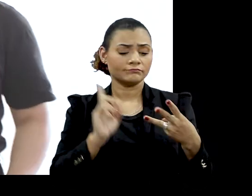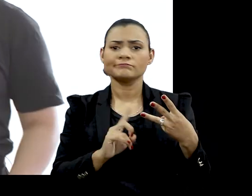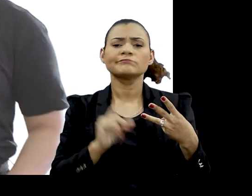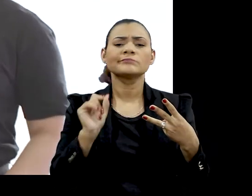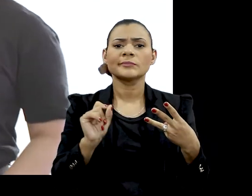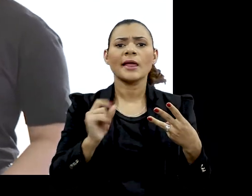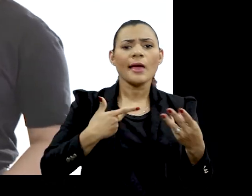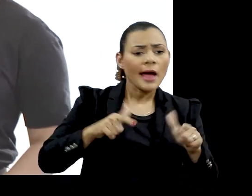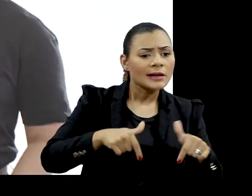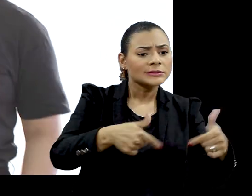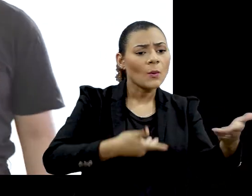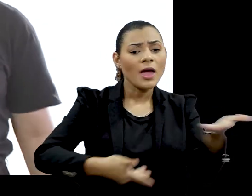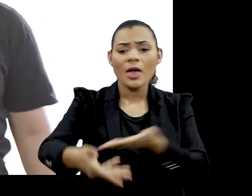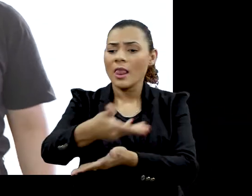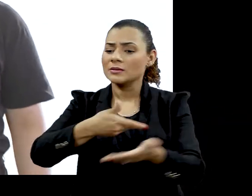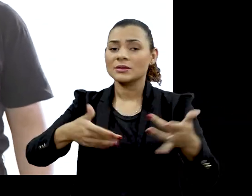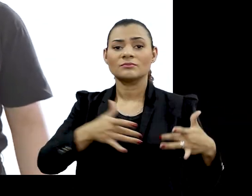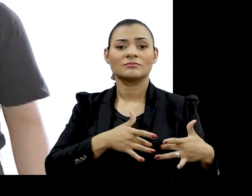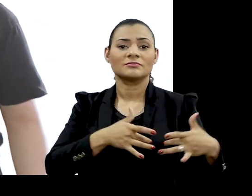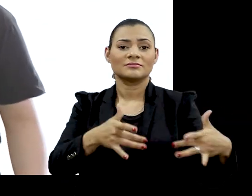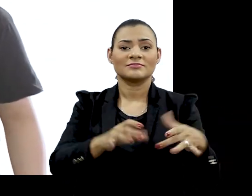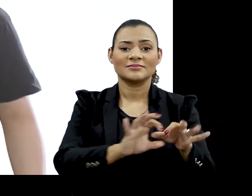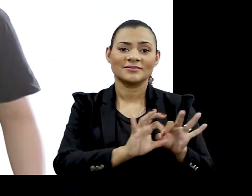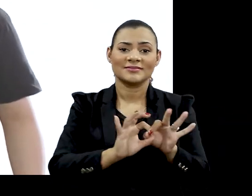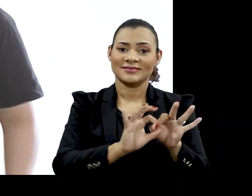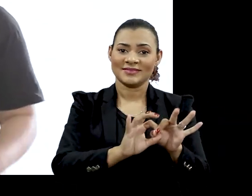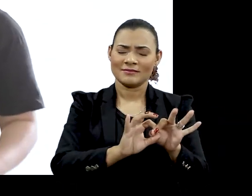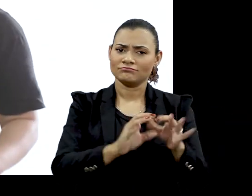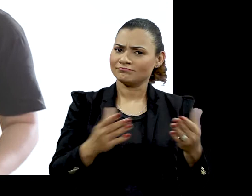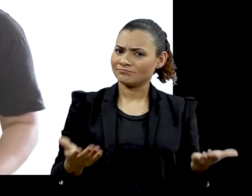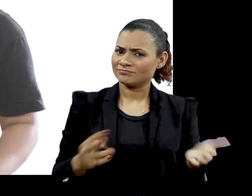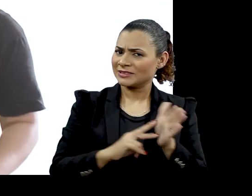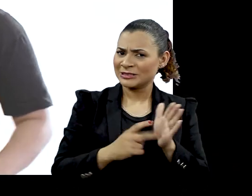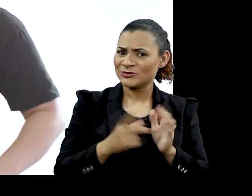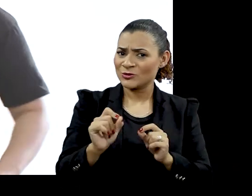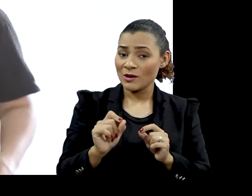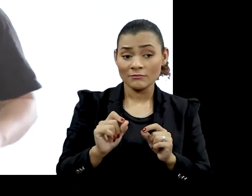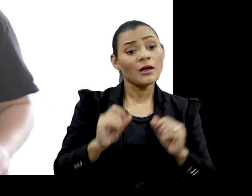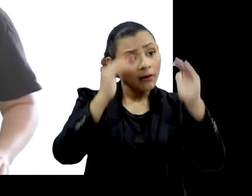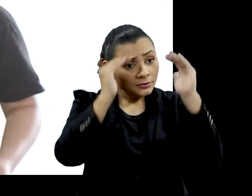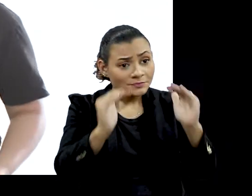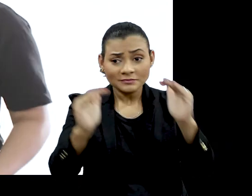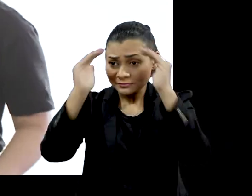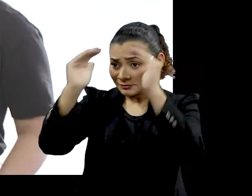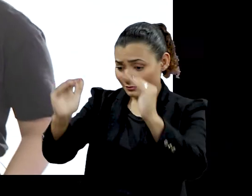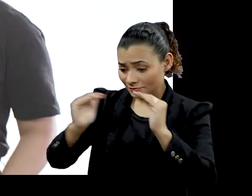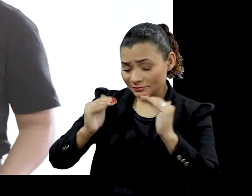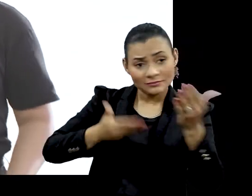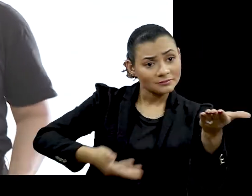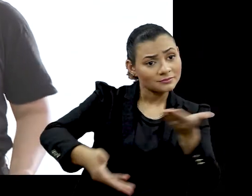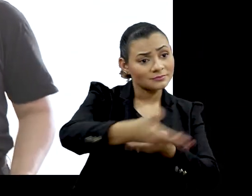agir em relação uns aos outros com o espírito de fraternidade Ou seja, tratar uns aos outros como se